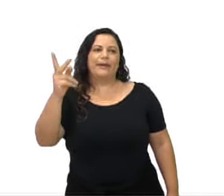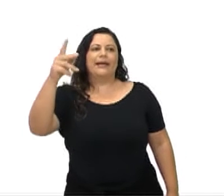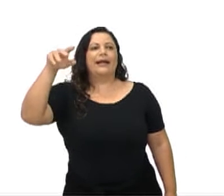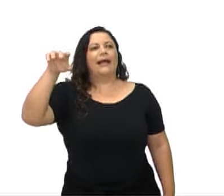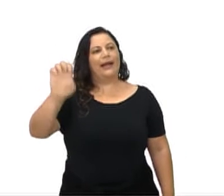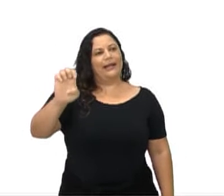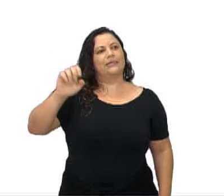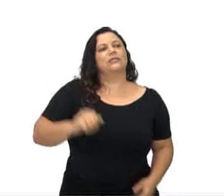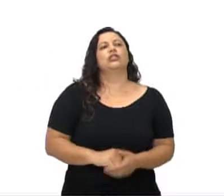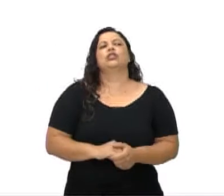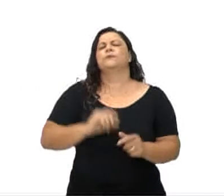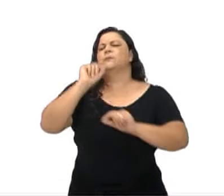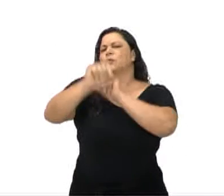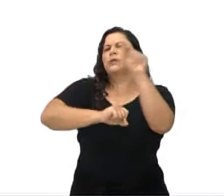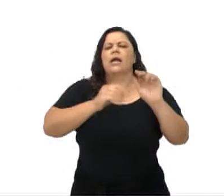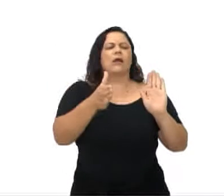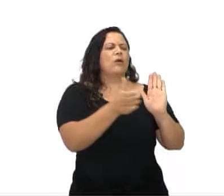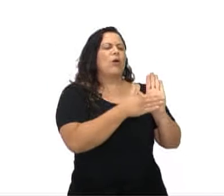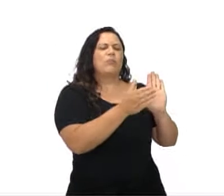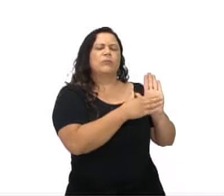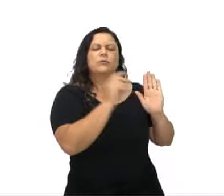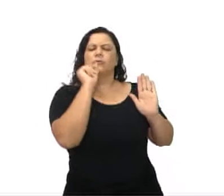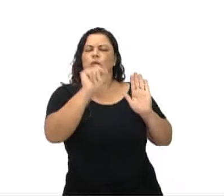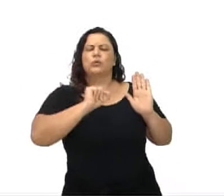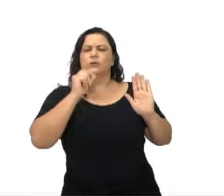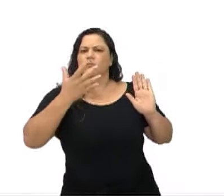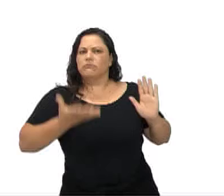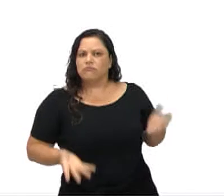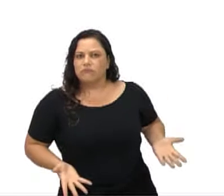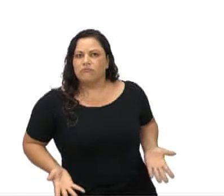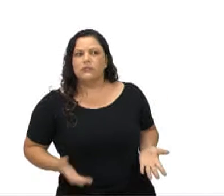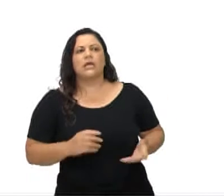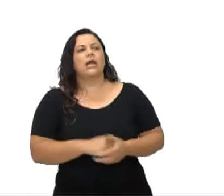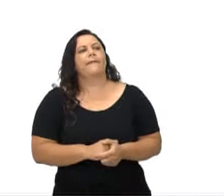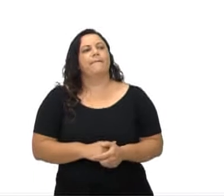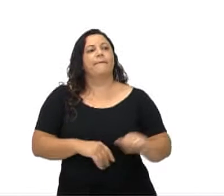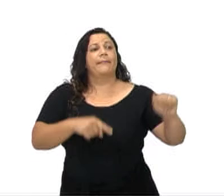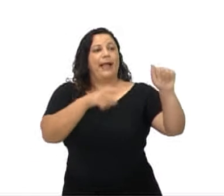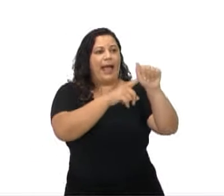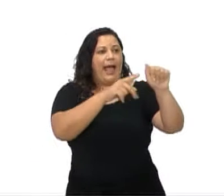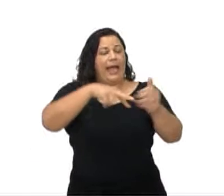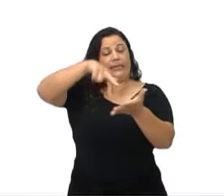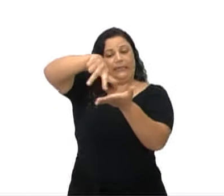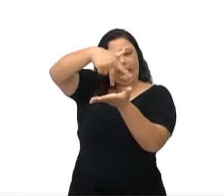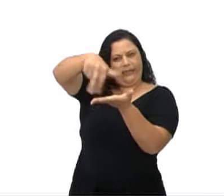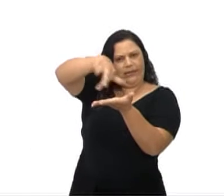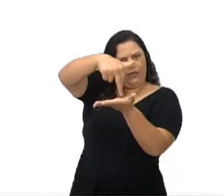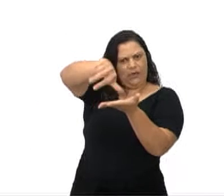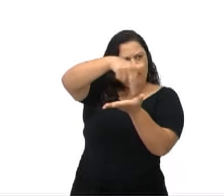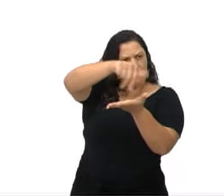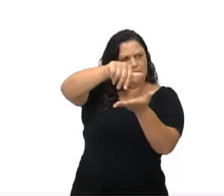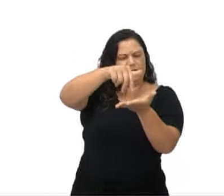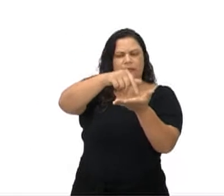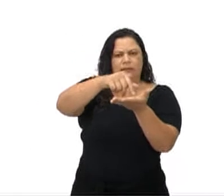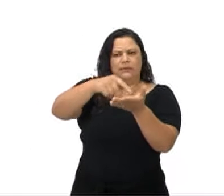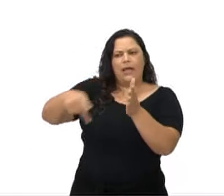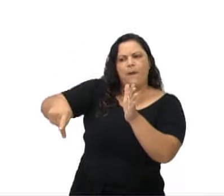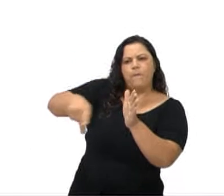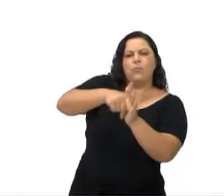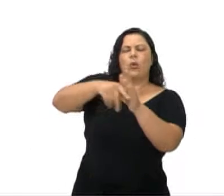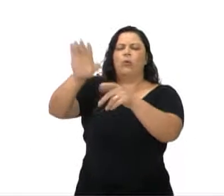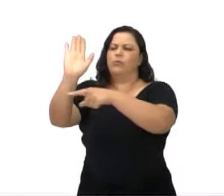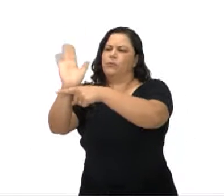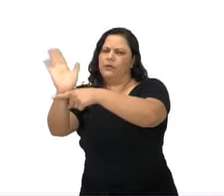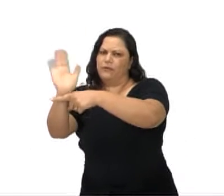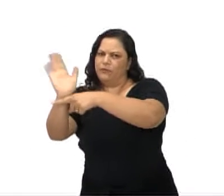proposta de... Atenção. Alternativa A, dança coreografada para os filmes e a TV.